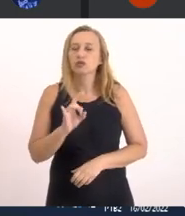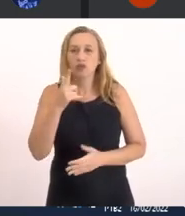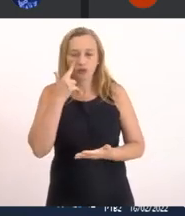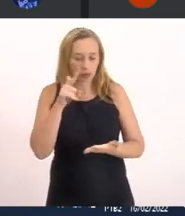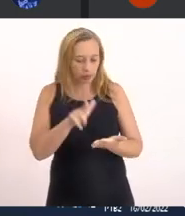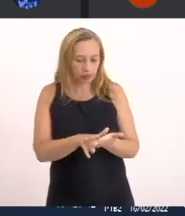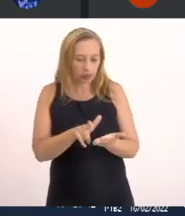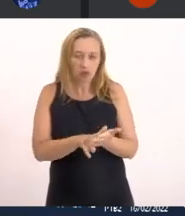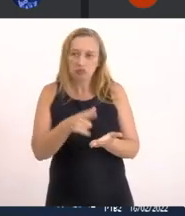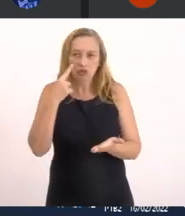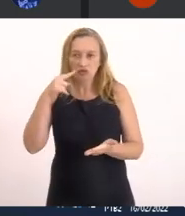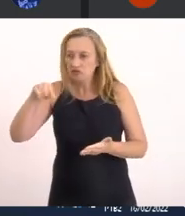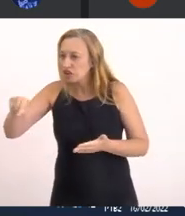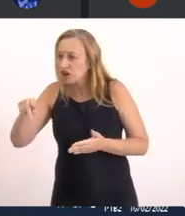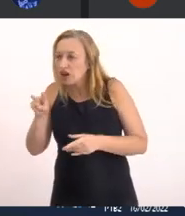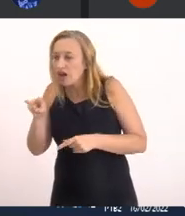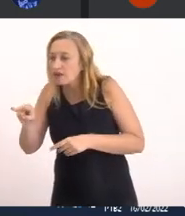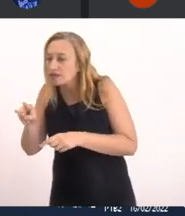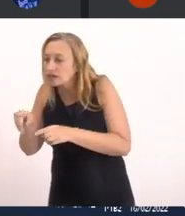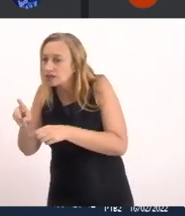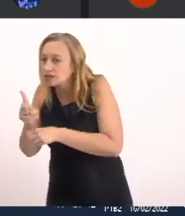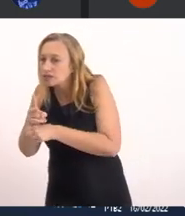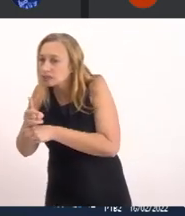Então Não vai lá Nem logo